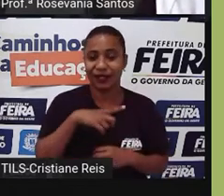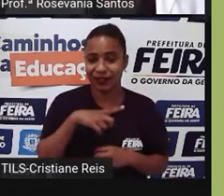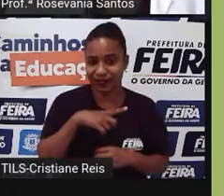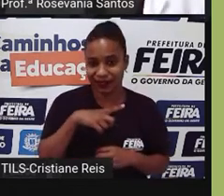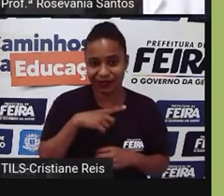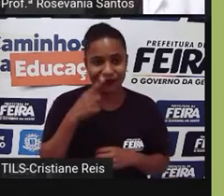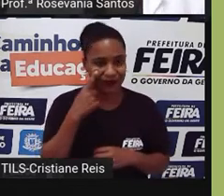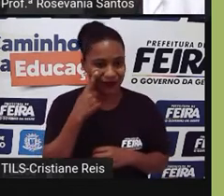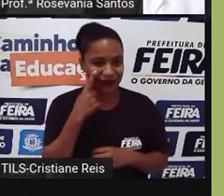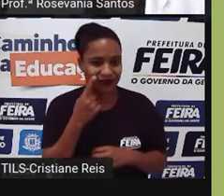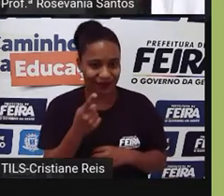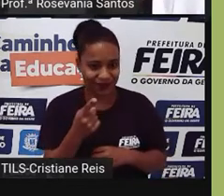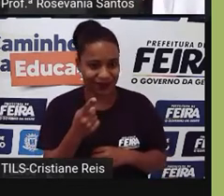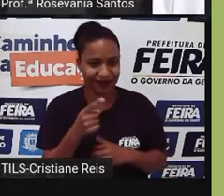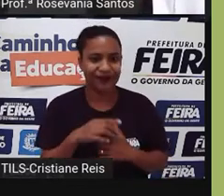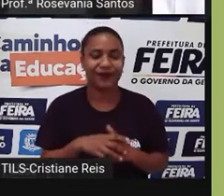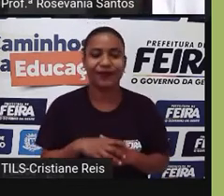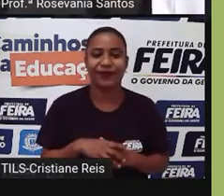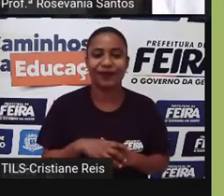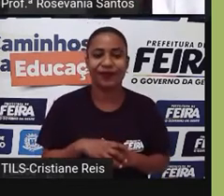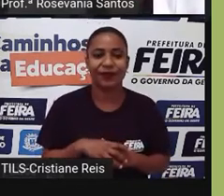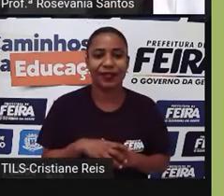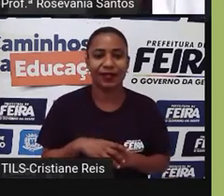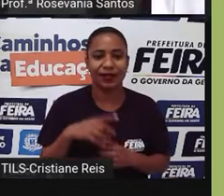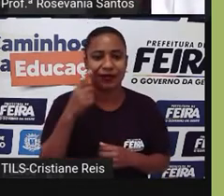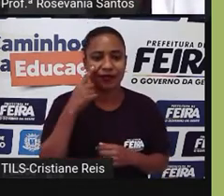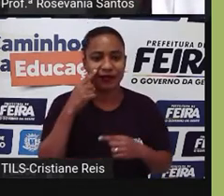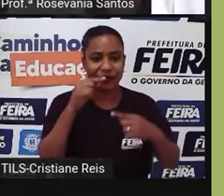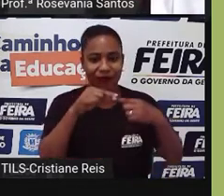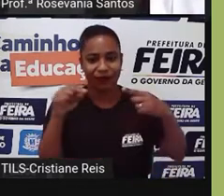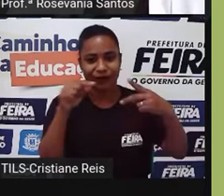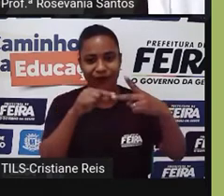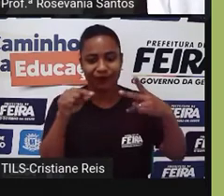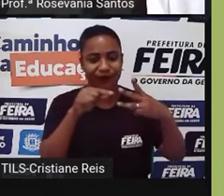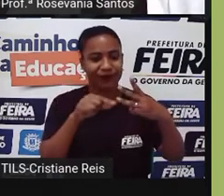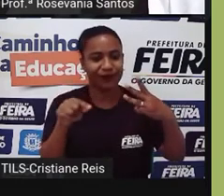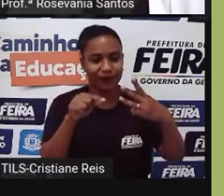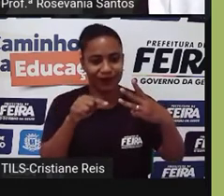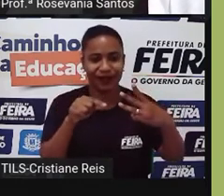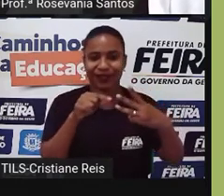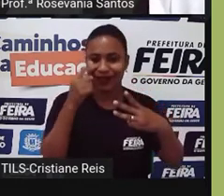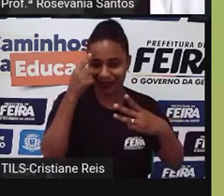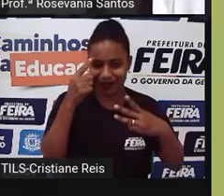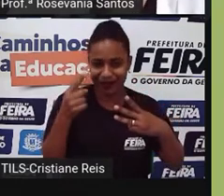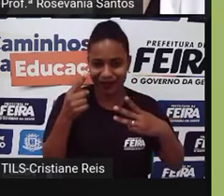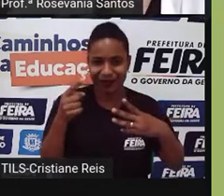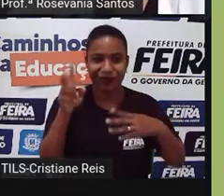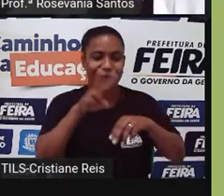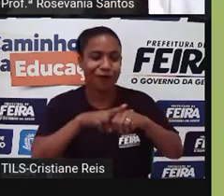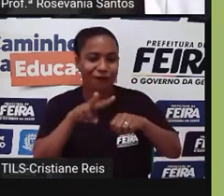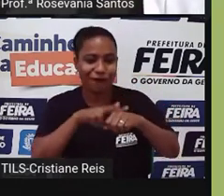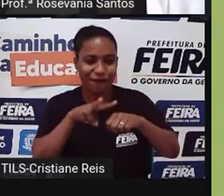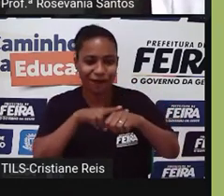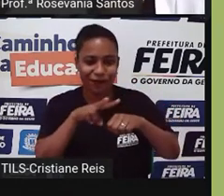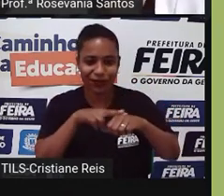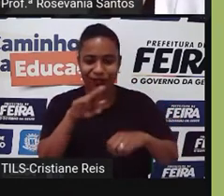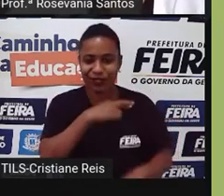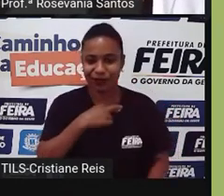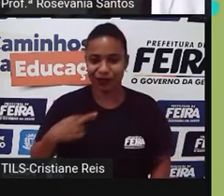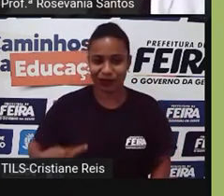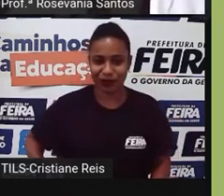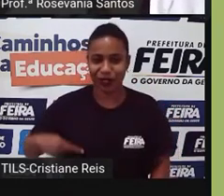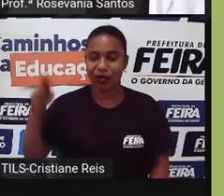analisar referente a isso. Aqui tem as cores só para a gente entender, né, o verdinho representando a República Russa, as